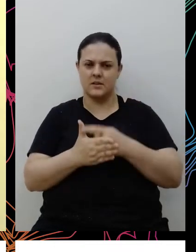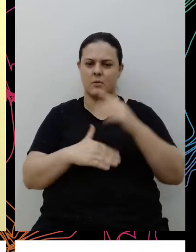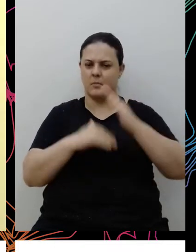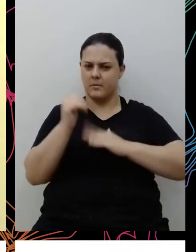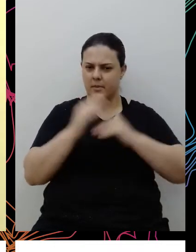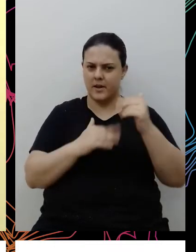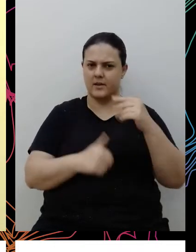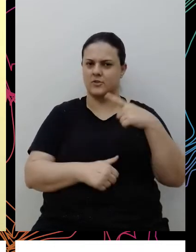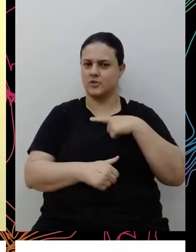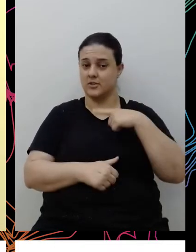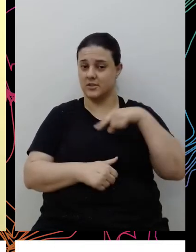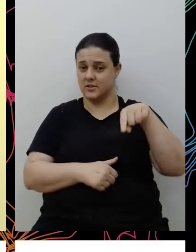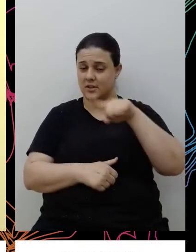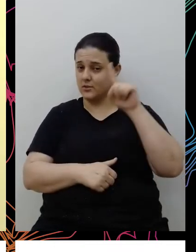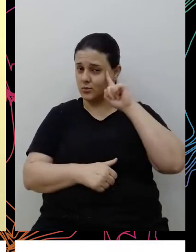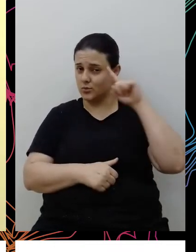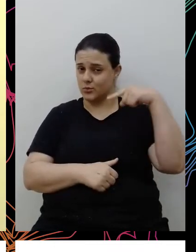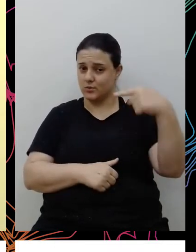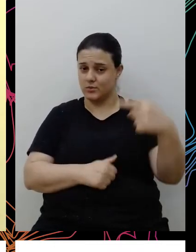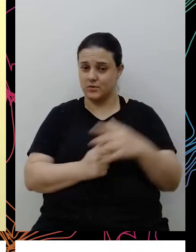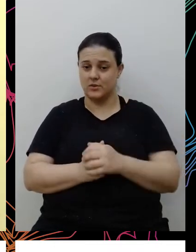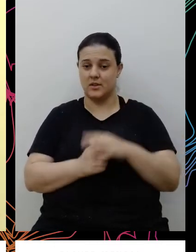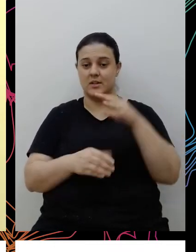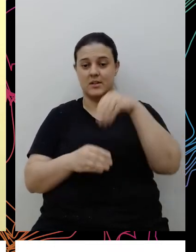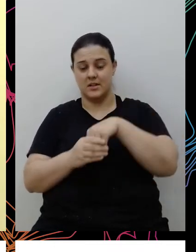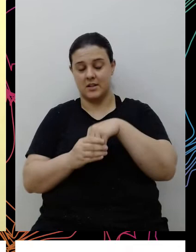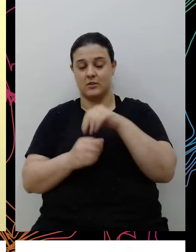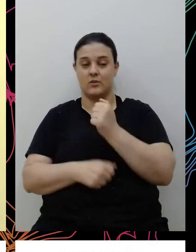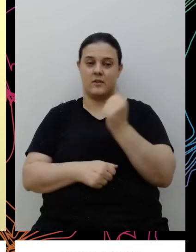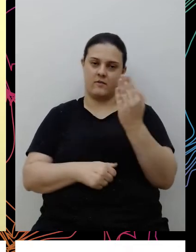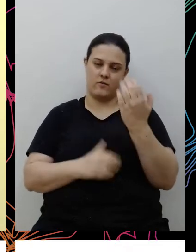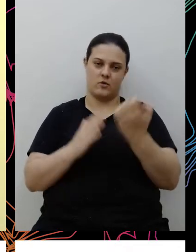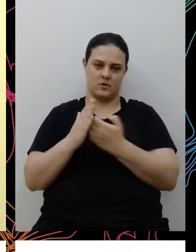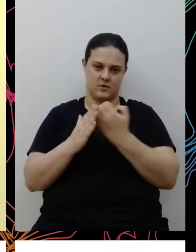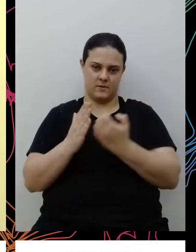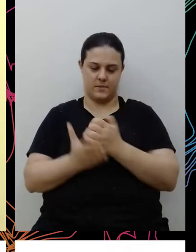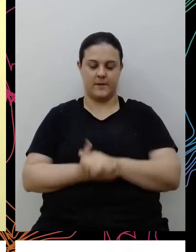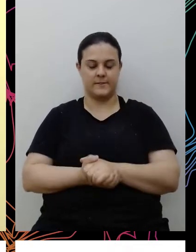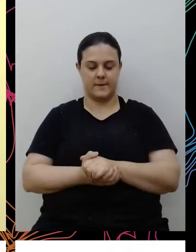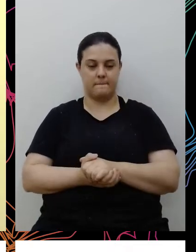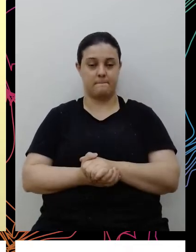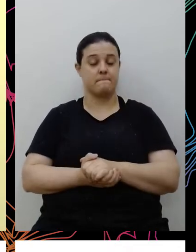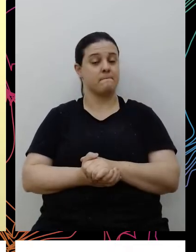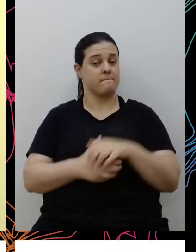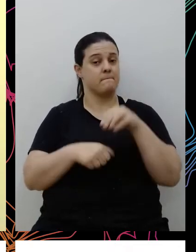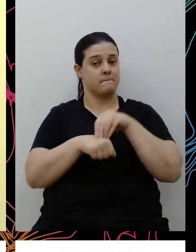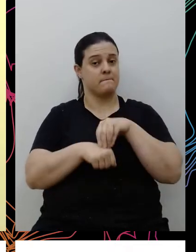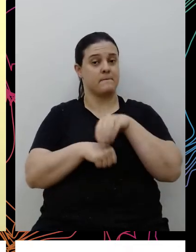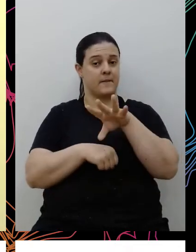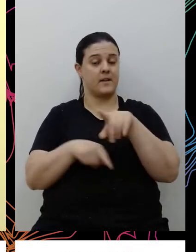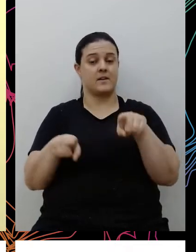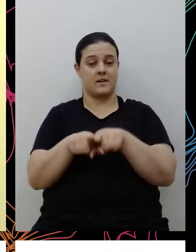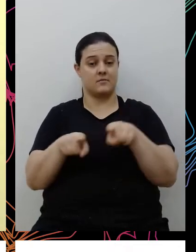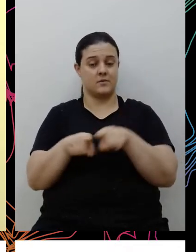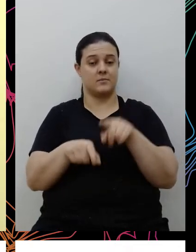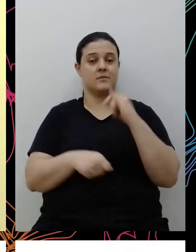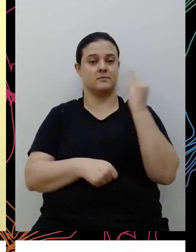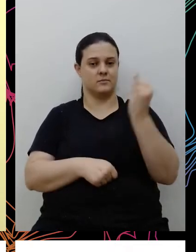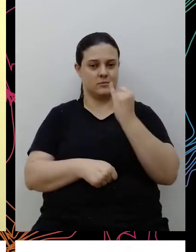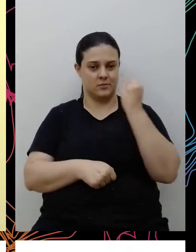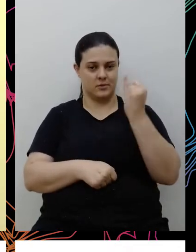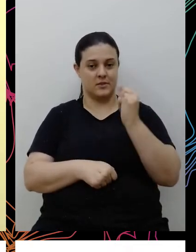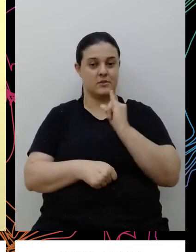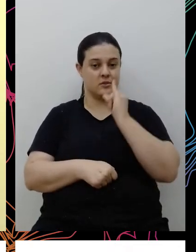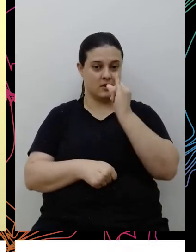que vocês têm no cotidiano dentro e fora da empresa, né, eu acho que esse é um recado que eu também deixaria e já coloco isso